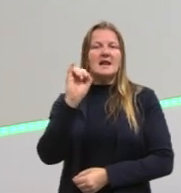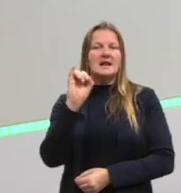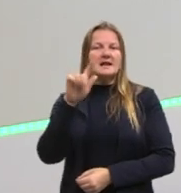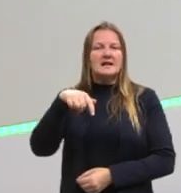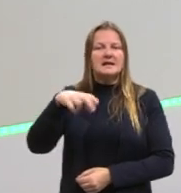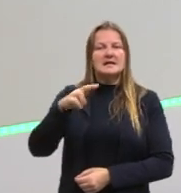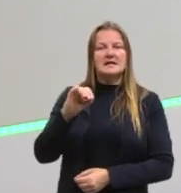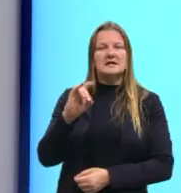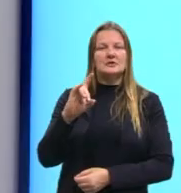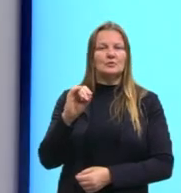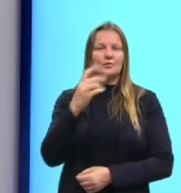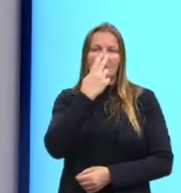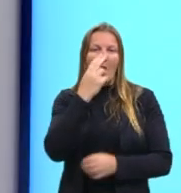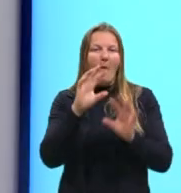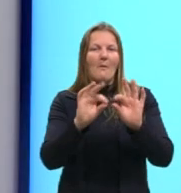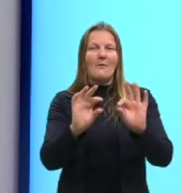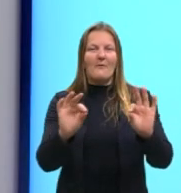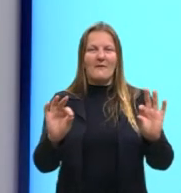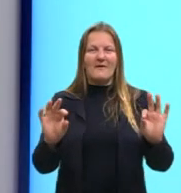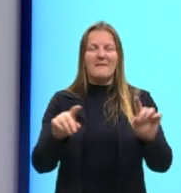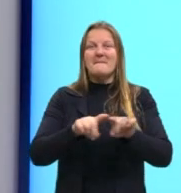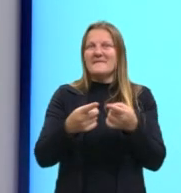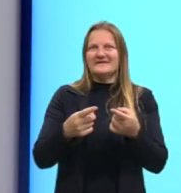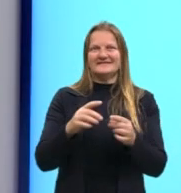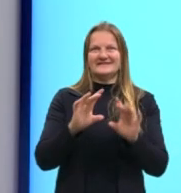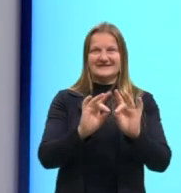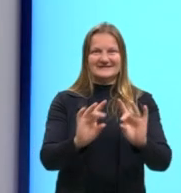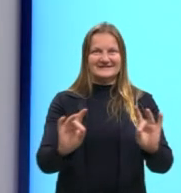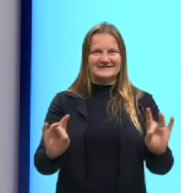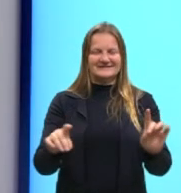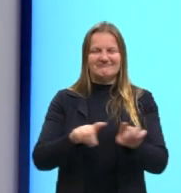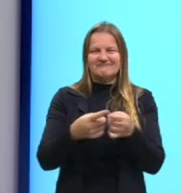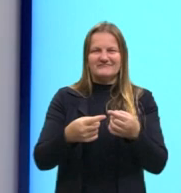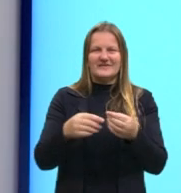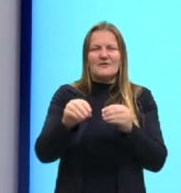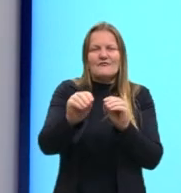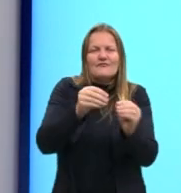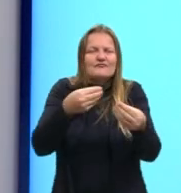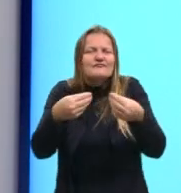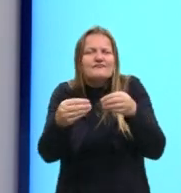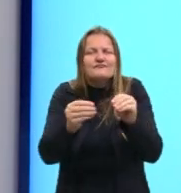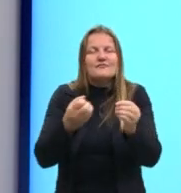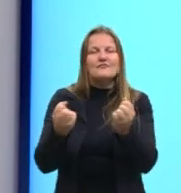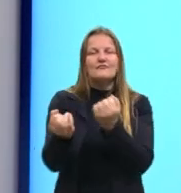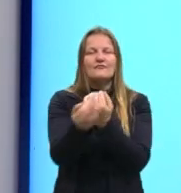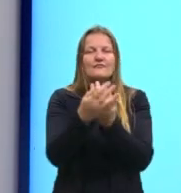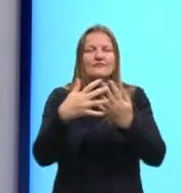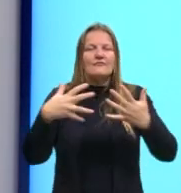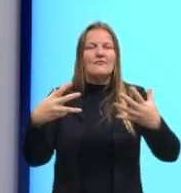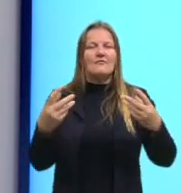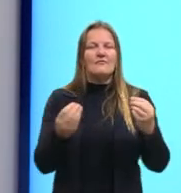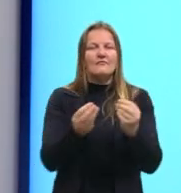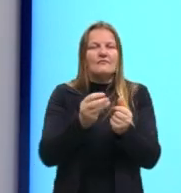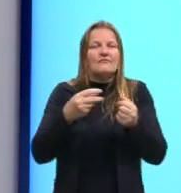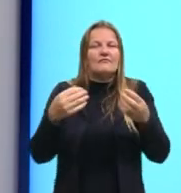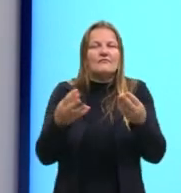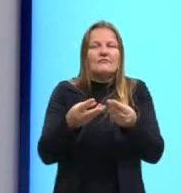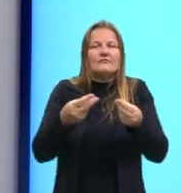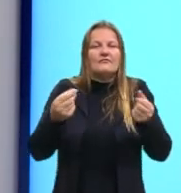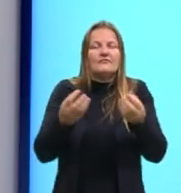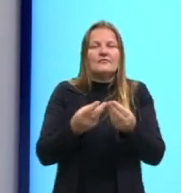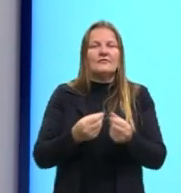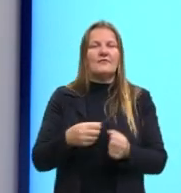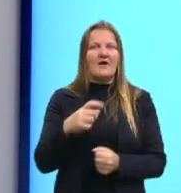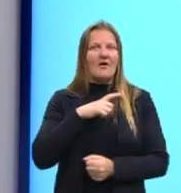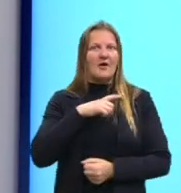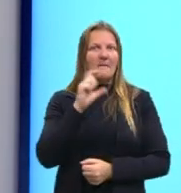é um movimento unificado e coeso, mas disperso e fluido. Bauman fala muito isso na modernidade líquida.